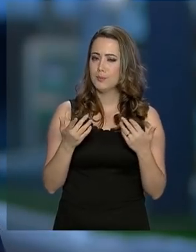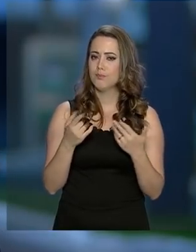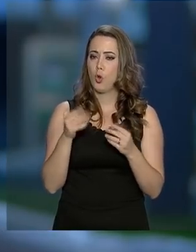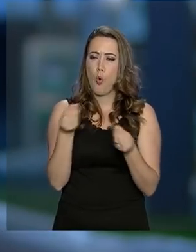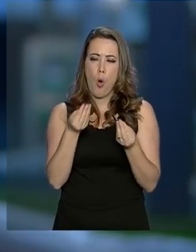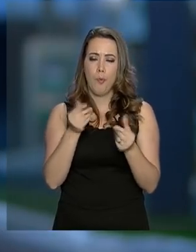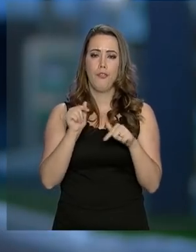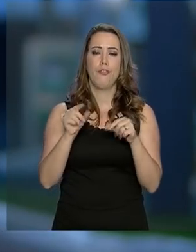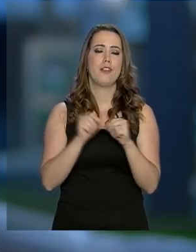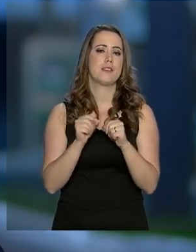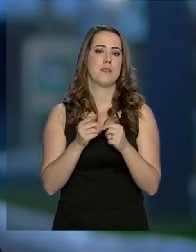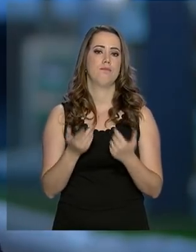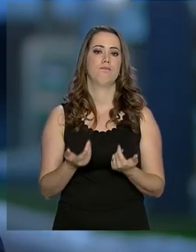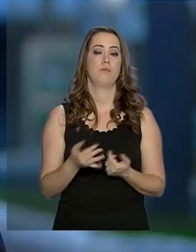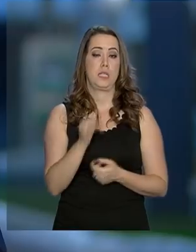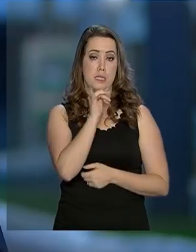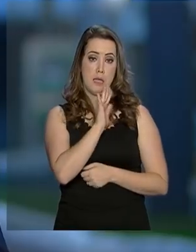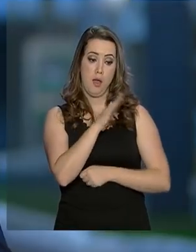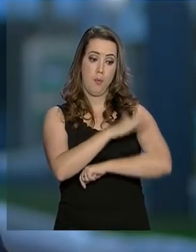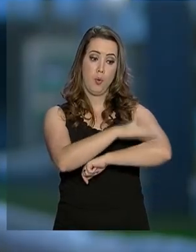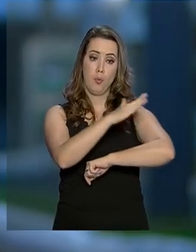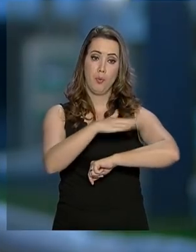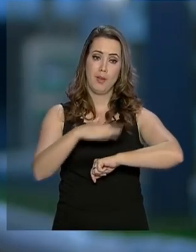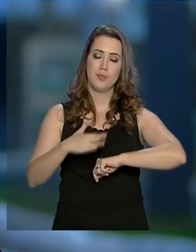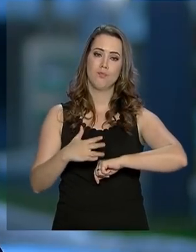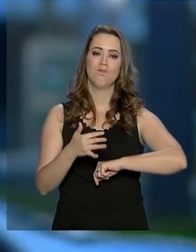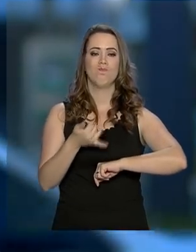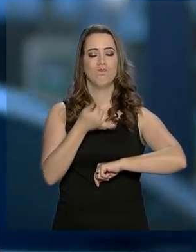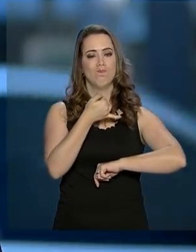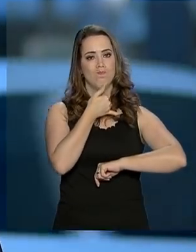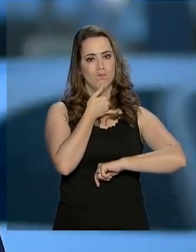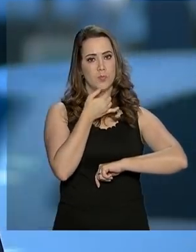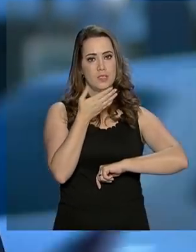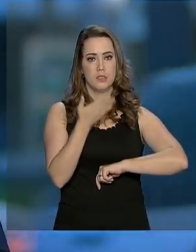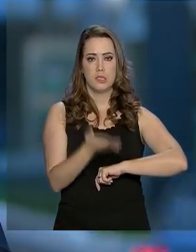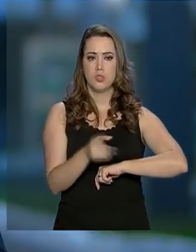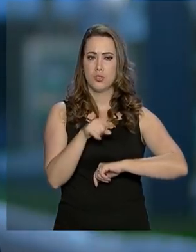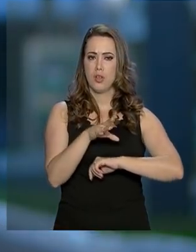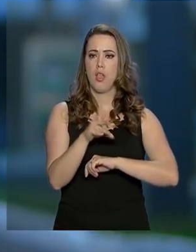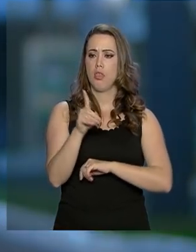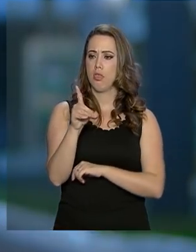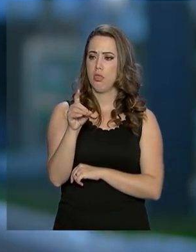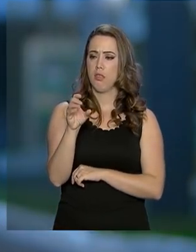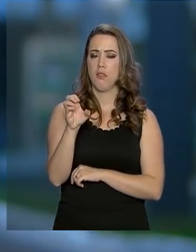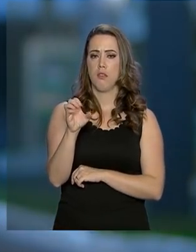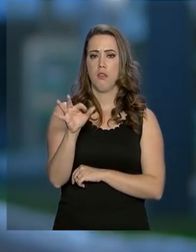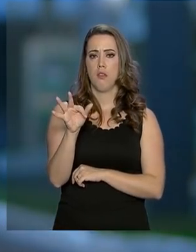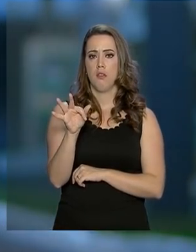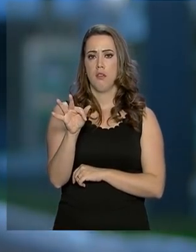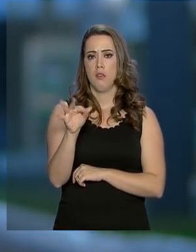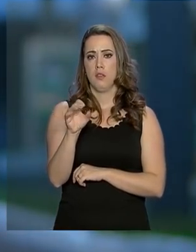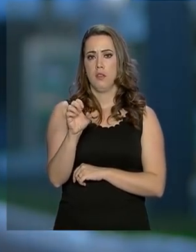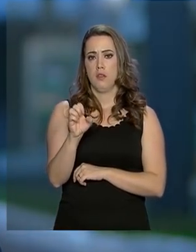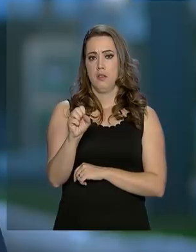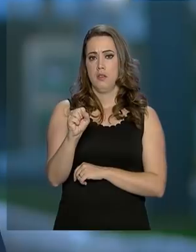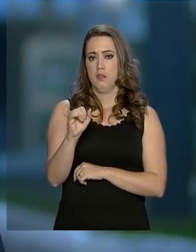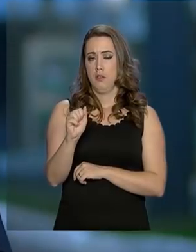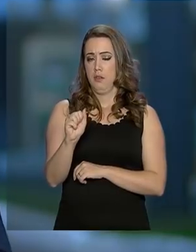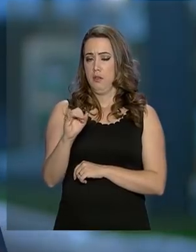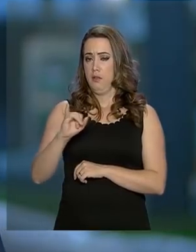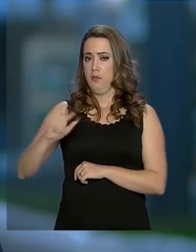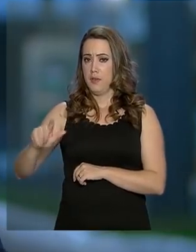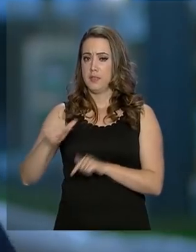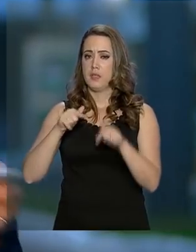sobre a questão de brumadinho que ocorreu neste ano. Infelizmente, a Defesa Civil teve que atuar nessa situação e trabalhou bem